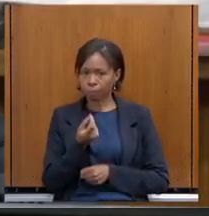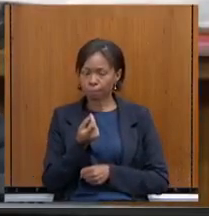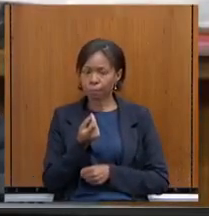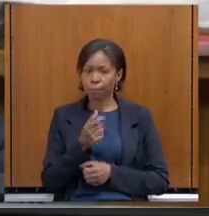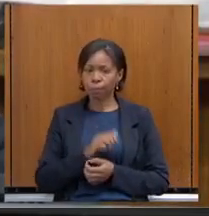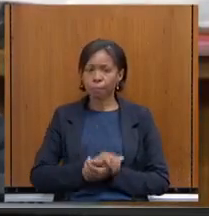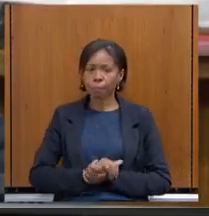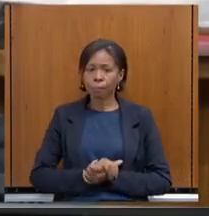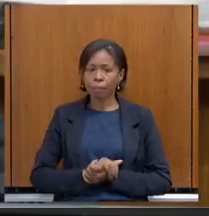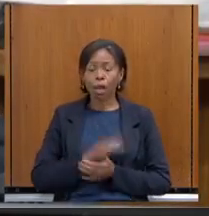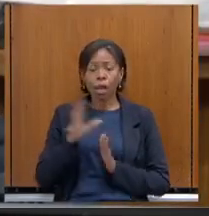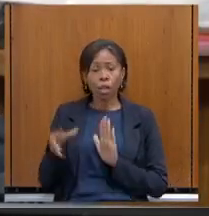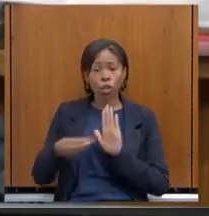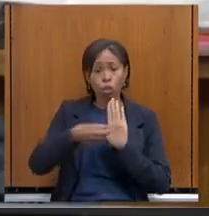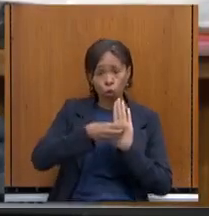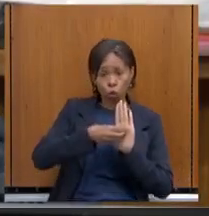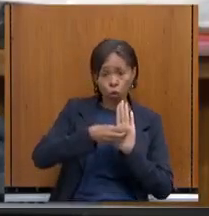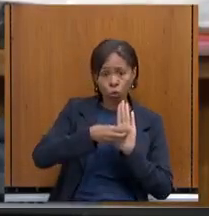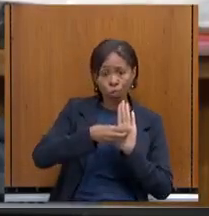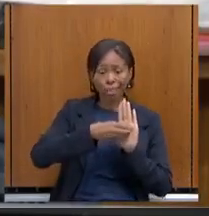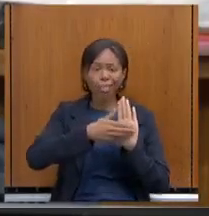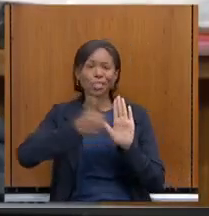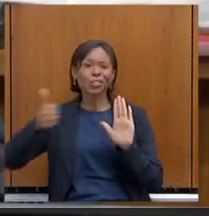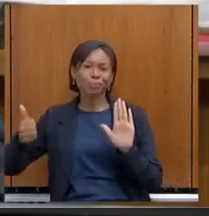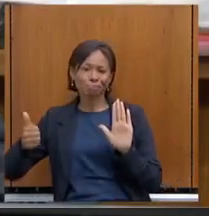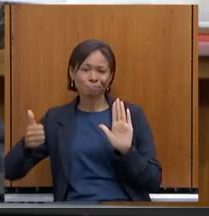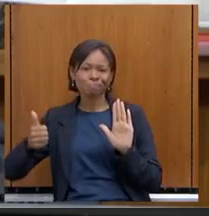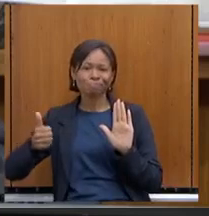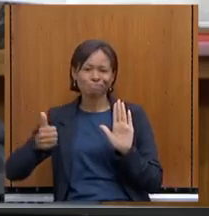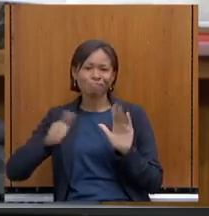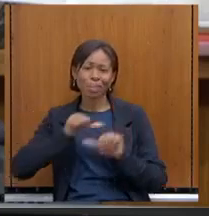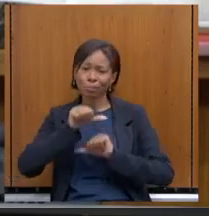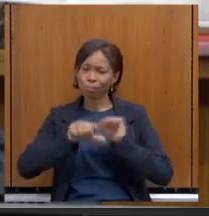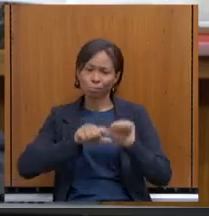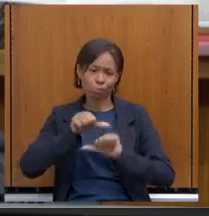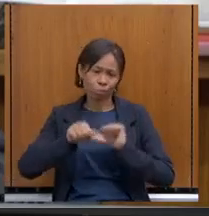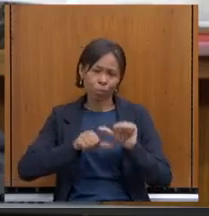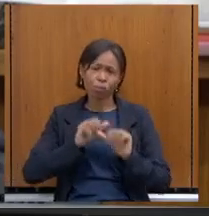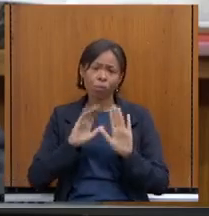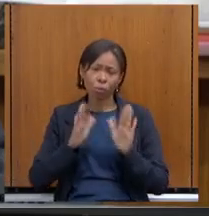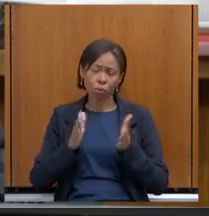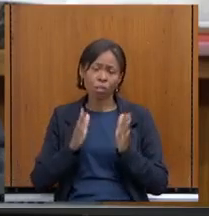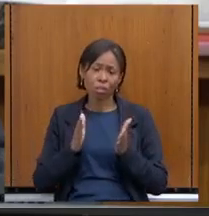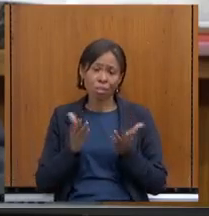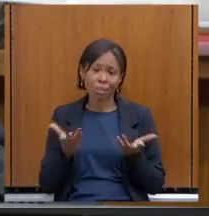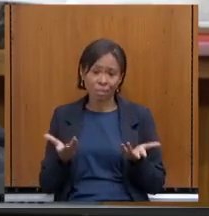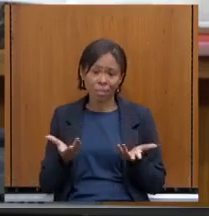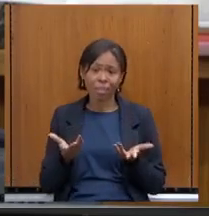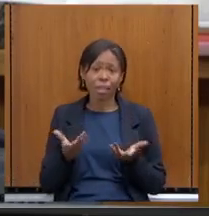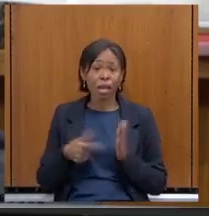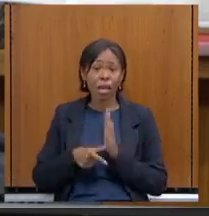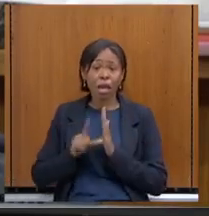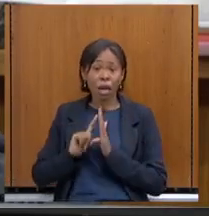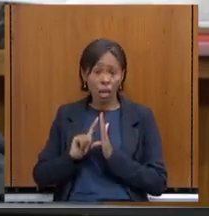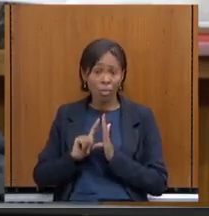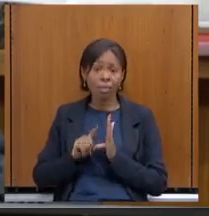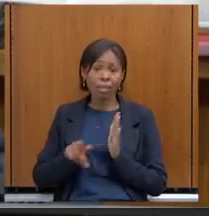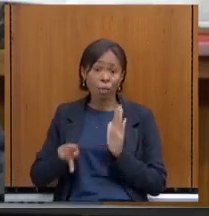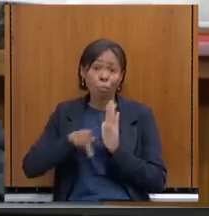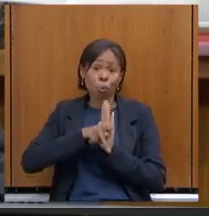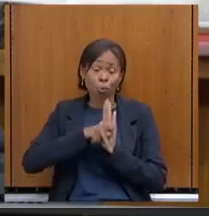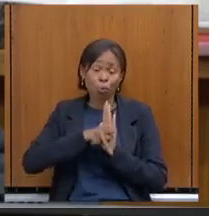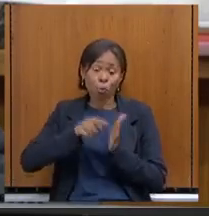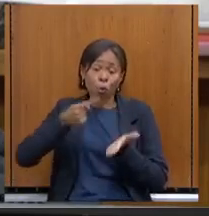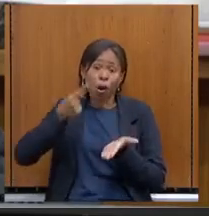Nós incluímos e depois retiramos isso, tanto é que já mudou essa perspectiva e fez parte de um acordo do Tribunal de Contas.